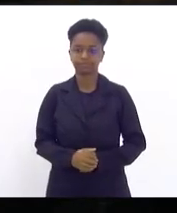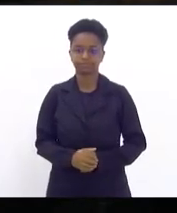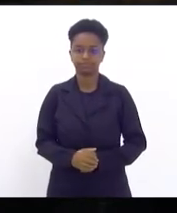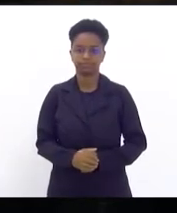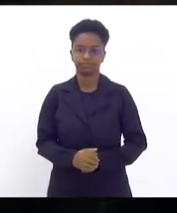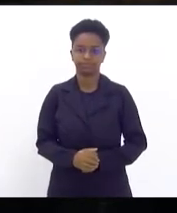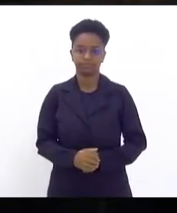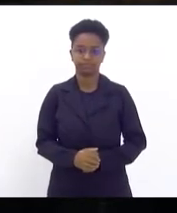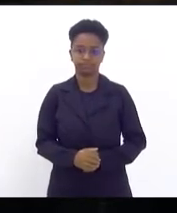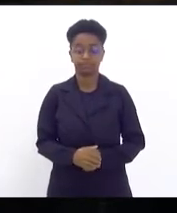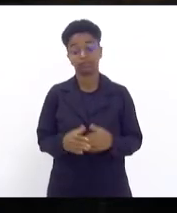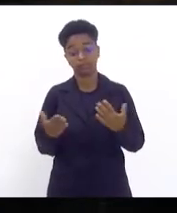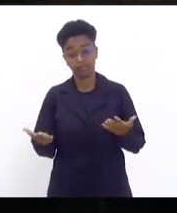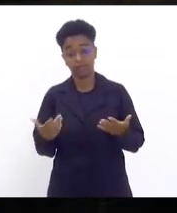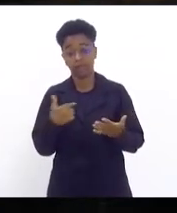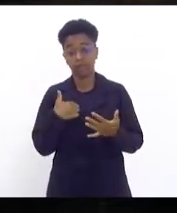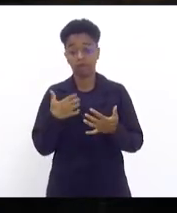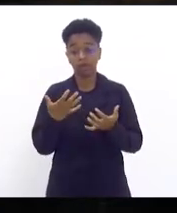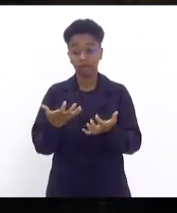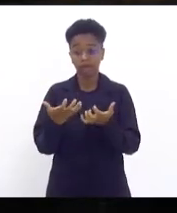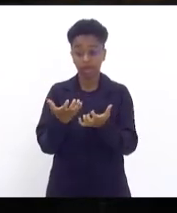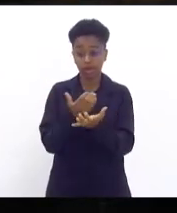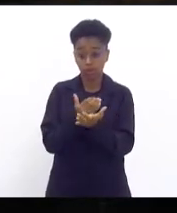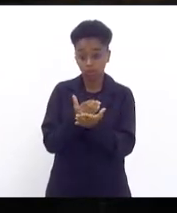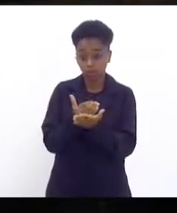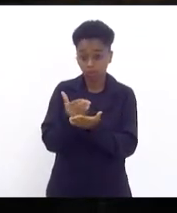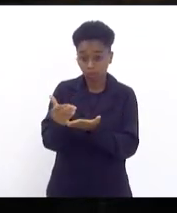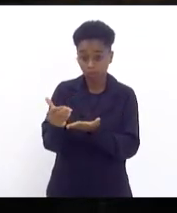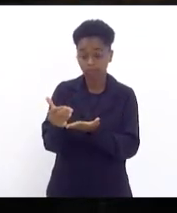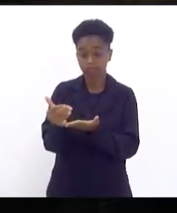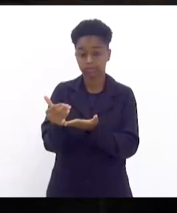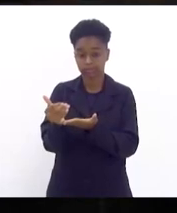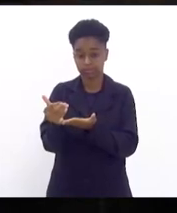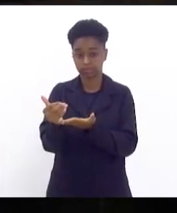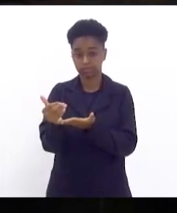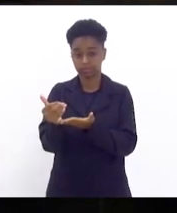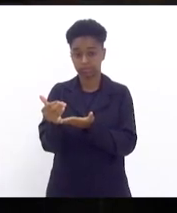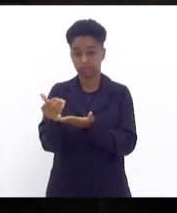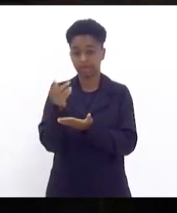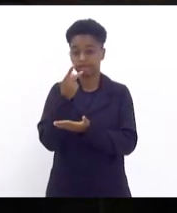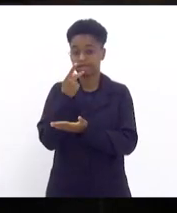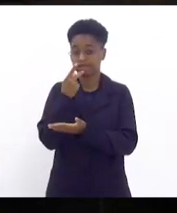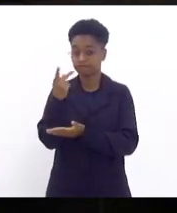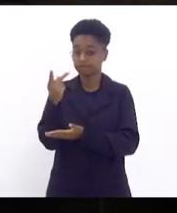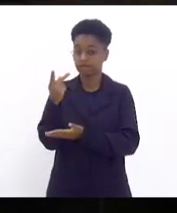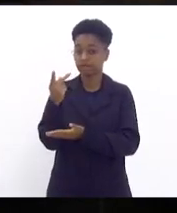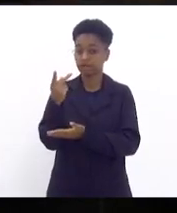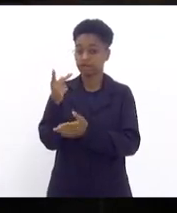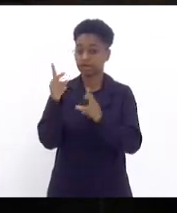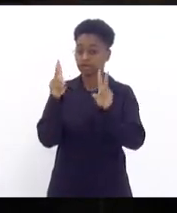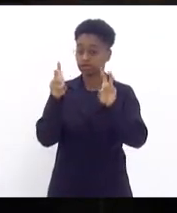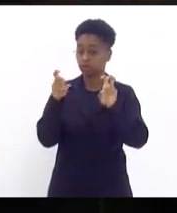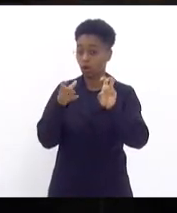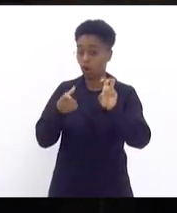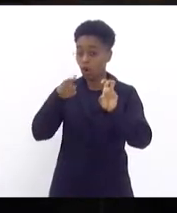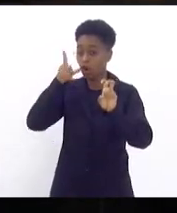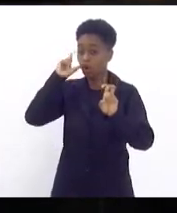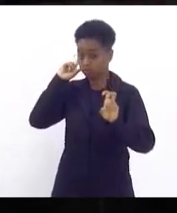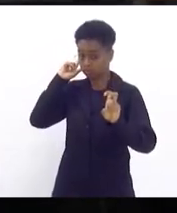queria começar me referindo à sessão de ontem,